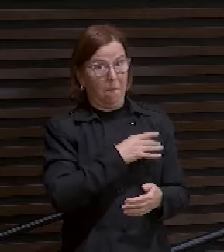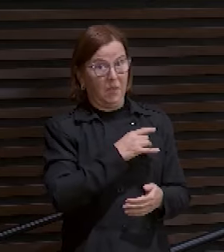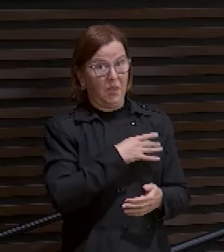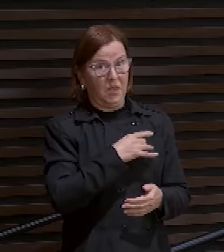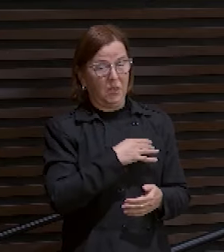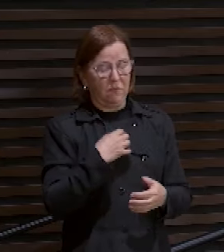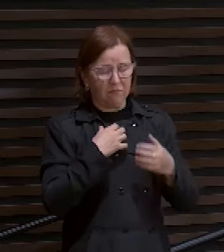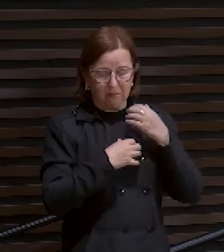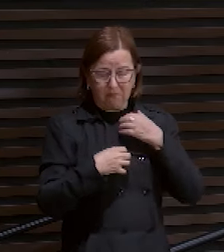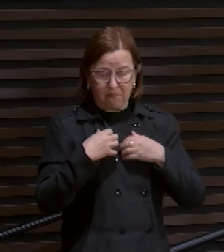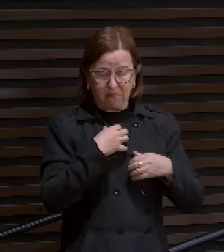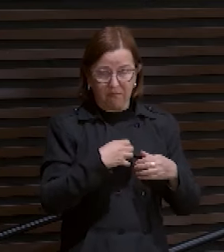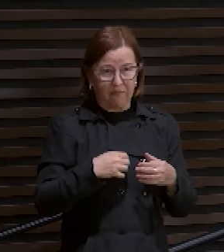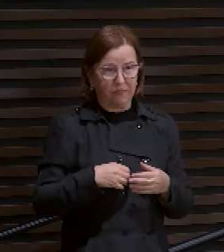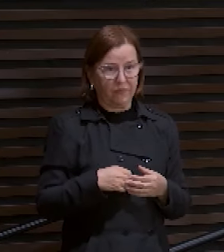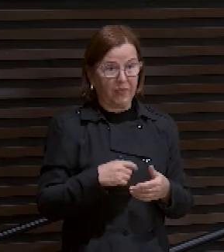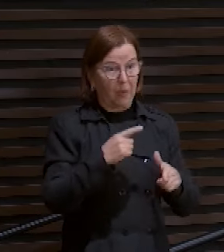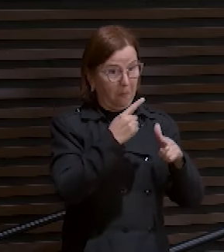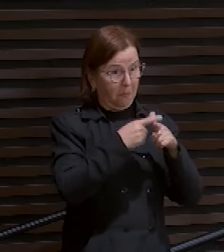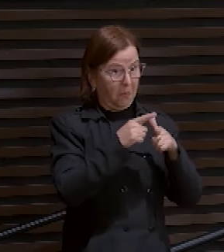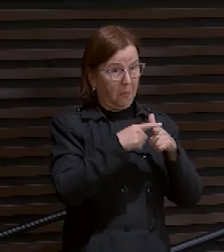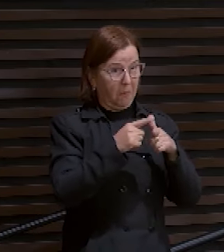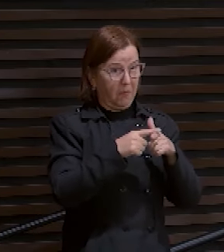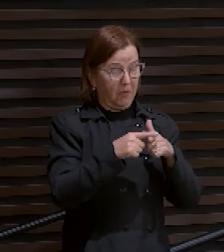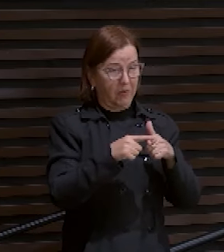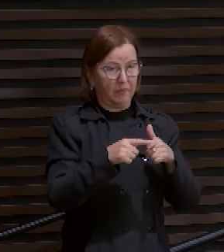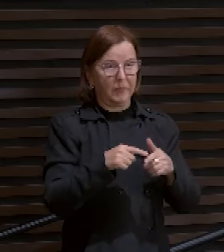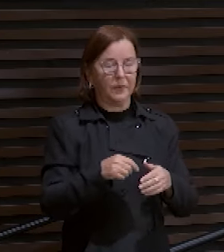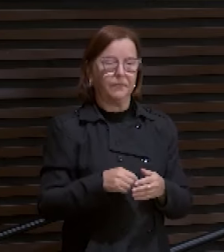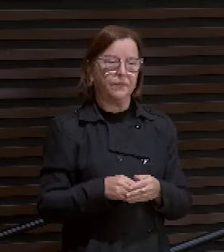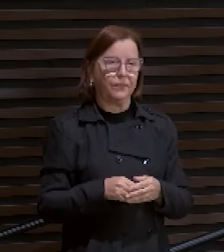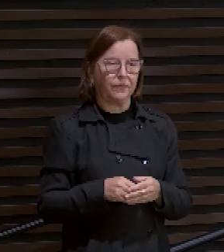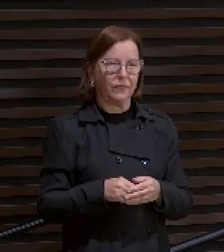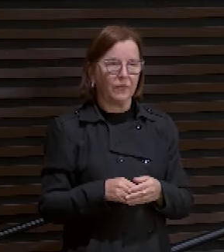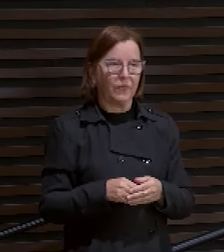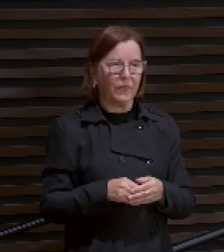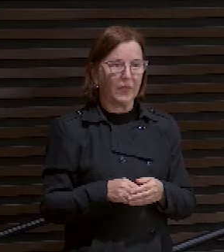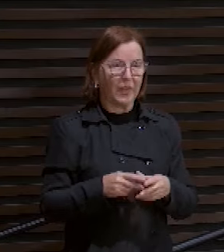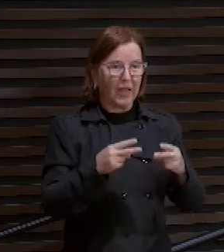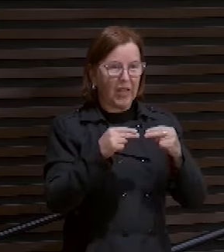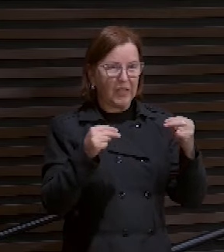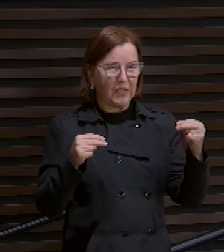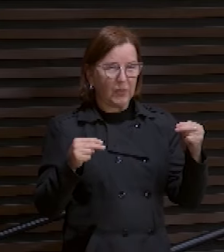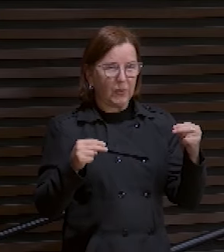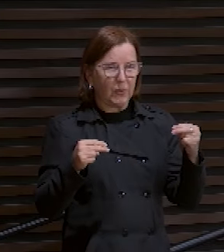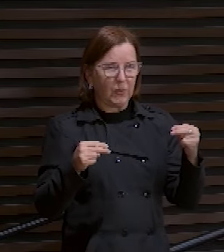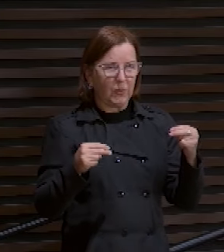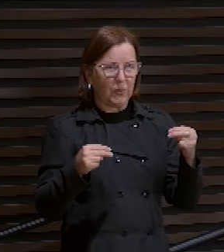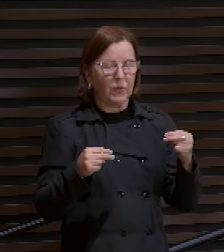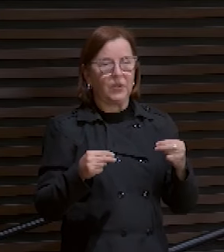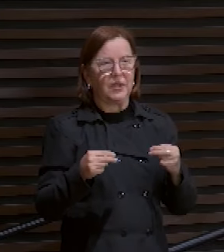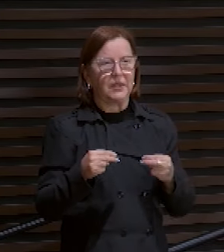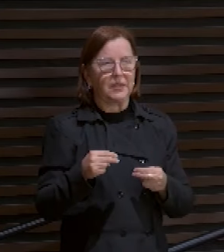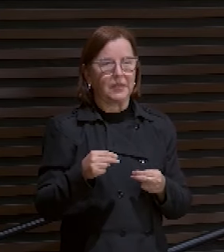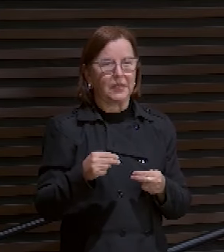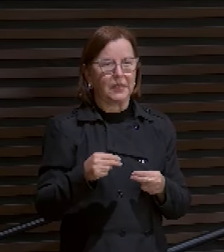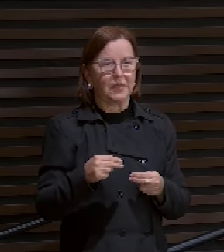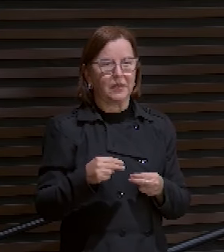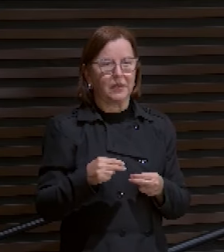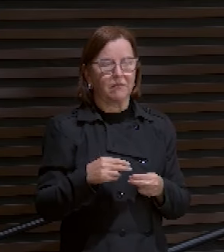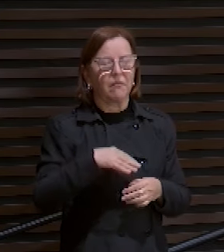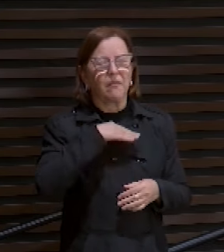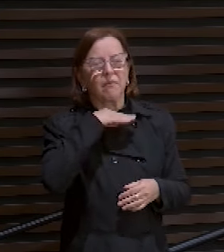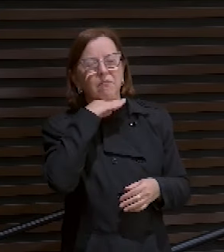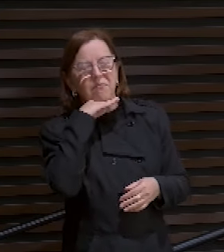É as angústias. É os problemas. É os lutos. As coisas que ficam engasgadas na nossa garganta. E a gente não